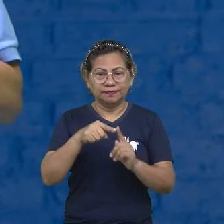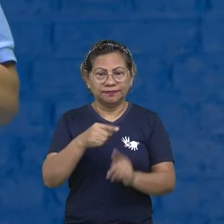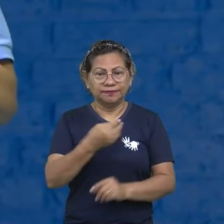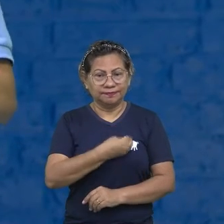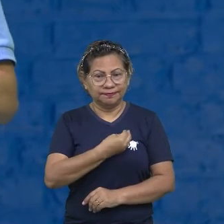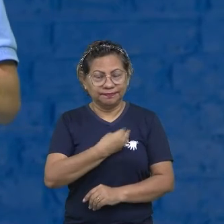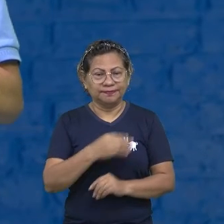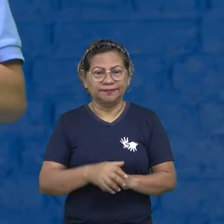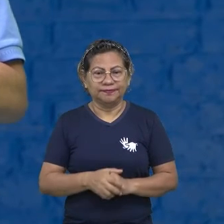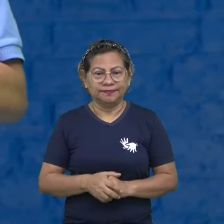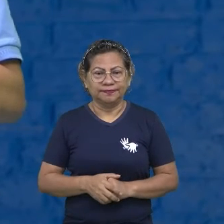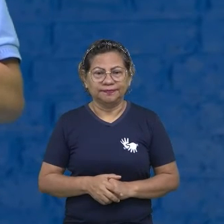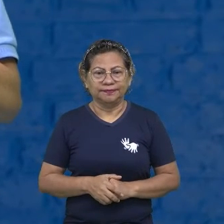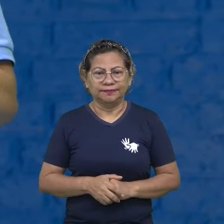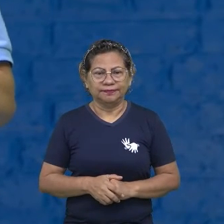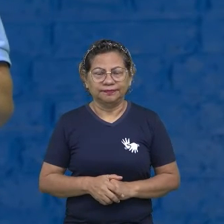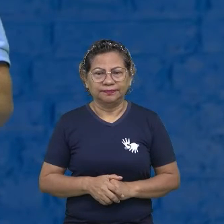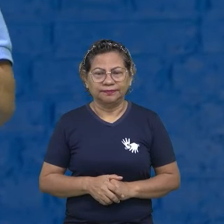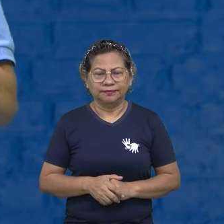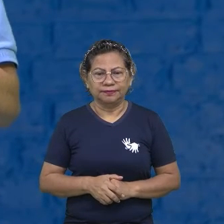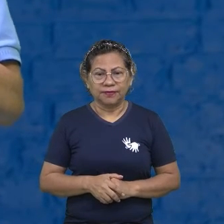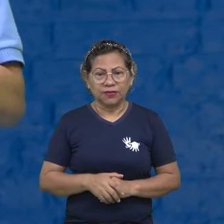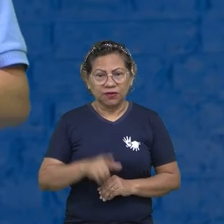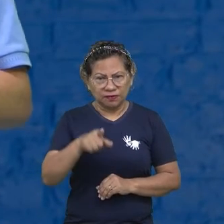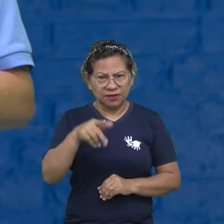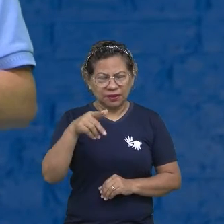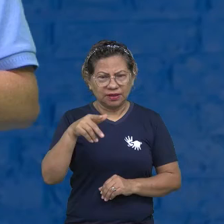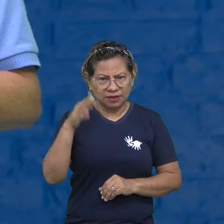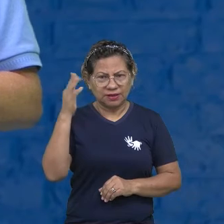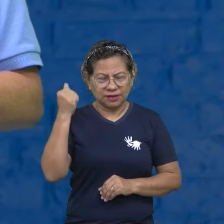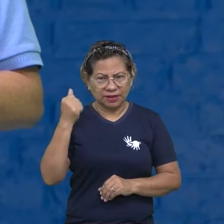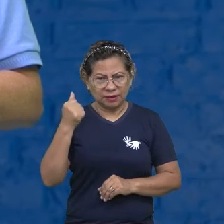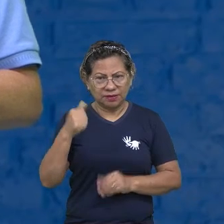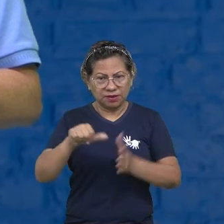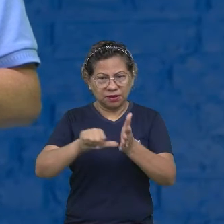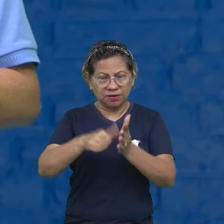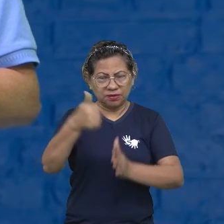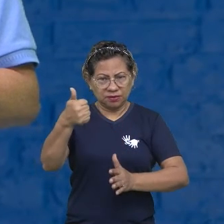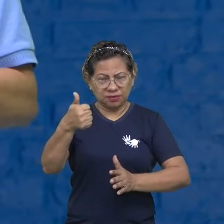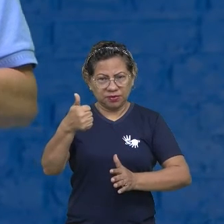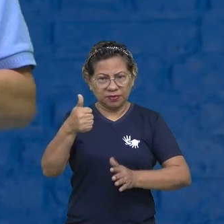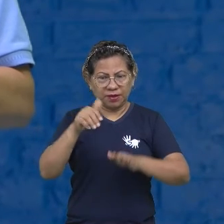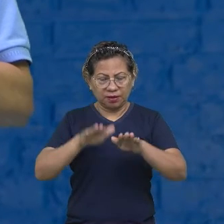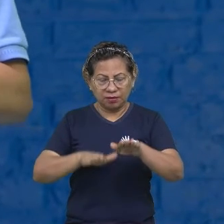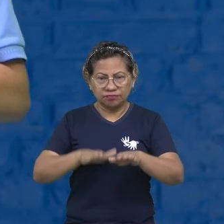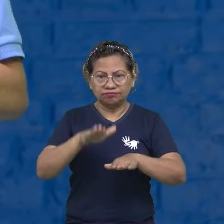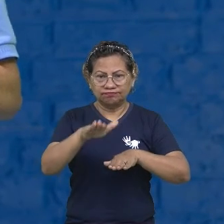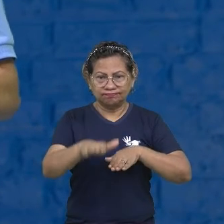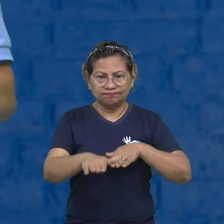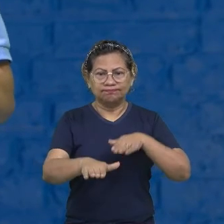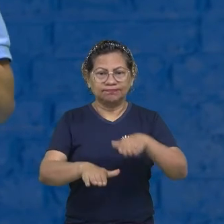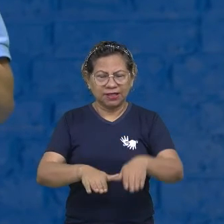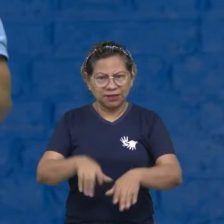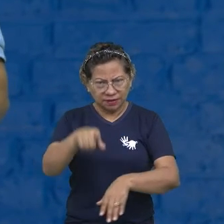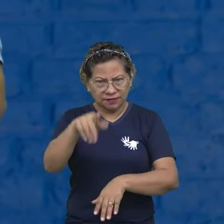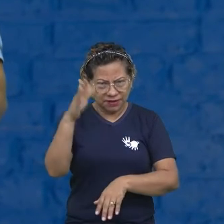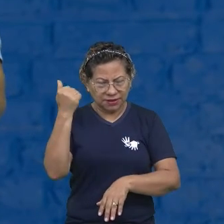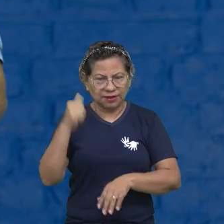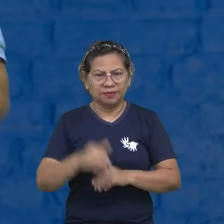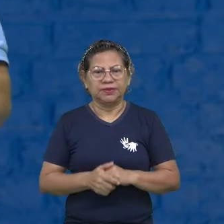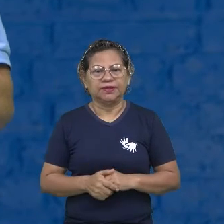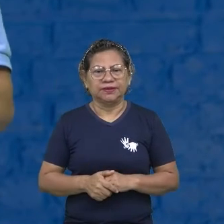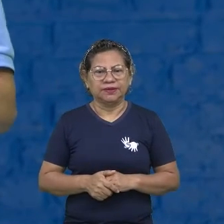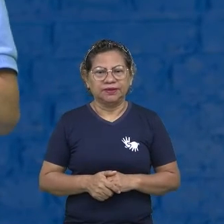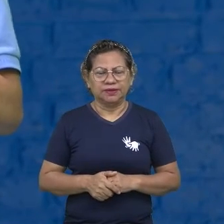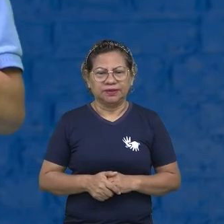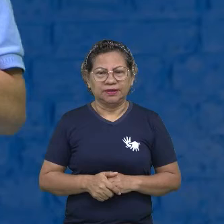Então, diz o seguinte, você sabe qual será o seu primeiro passo? Você sabe? Uma dica para